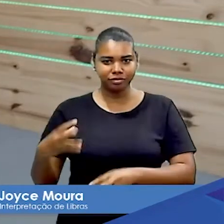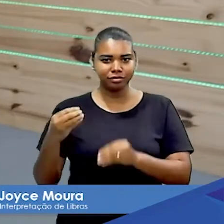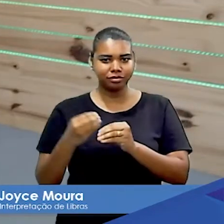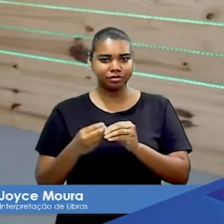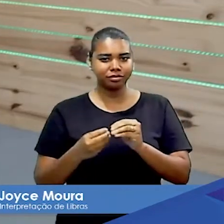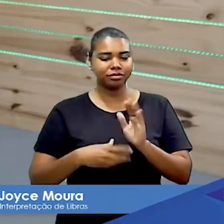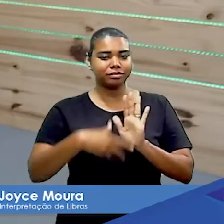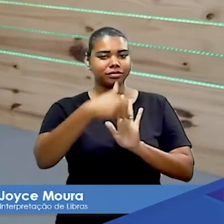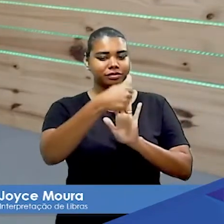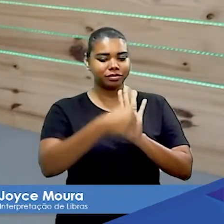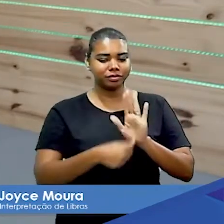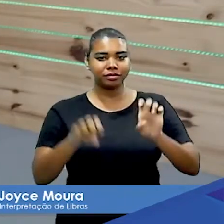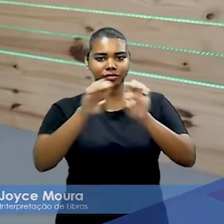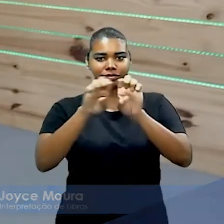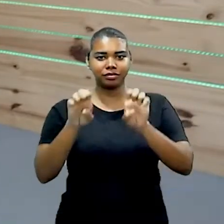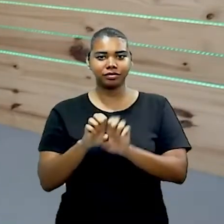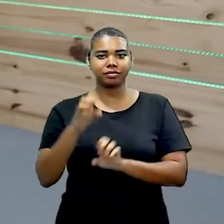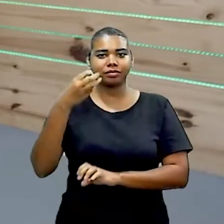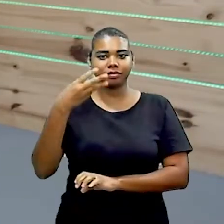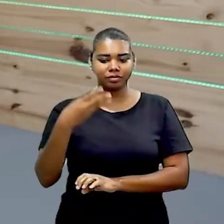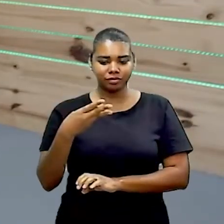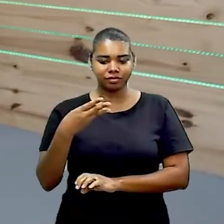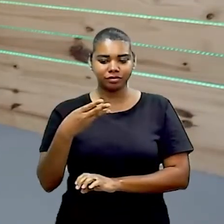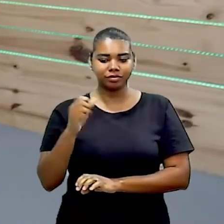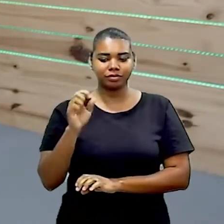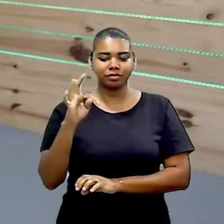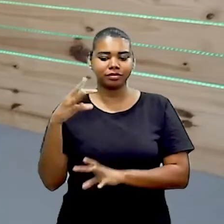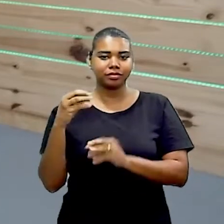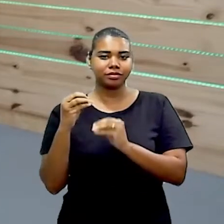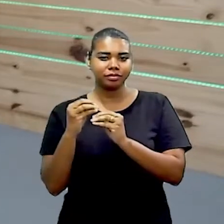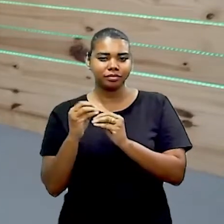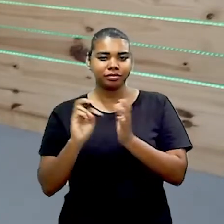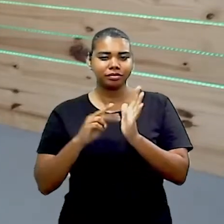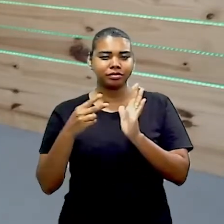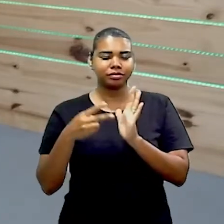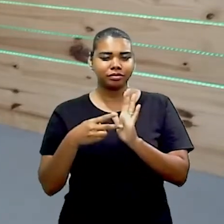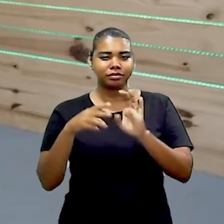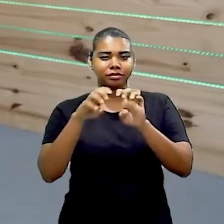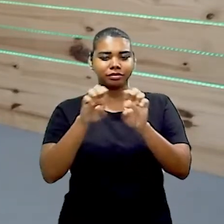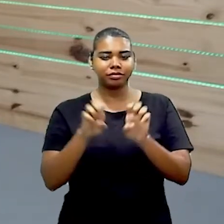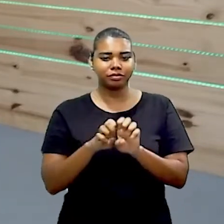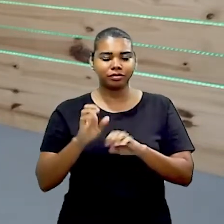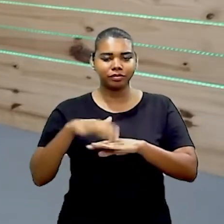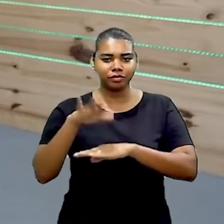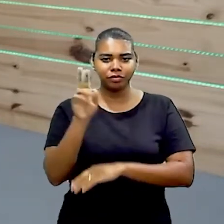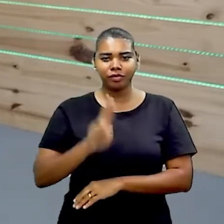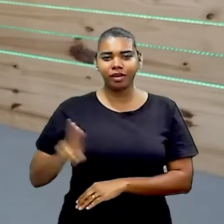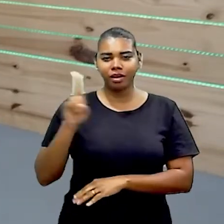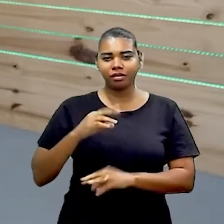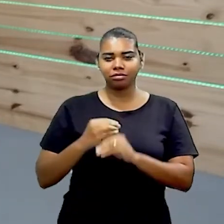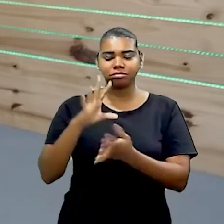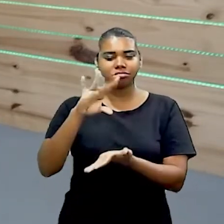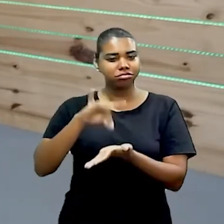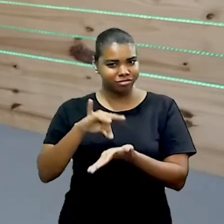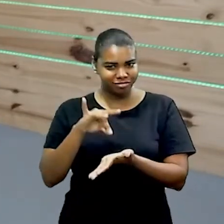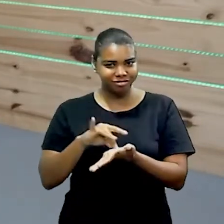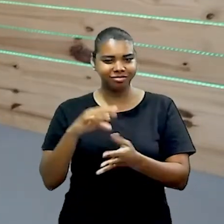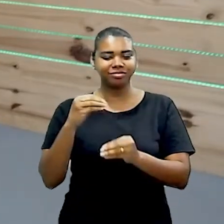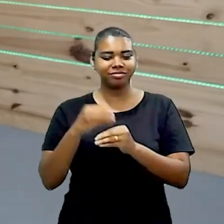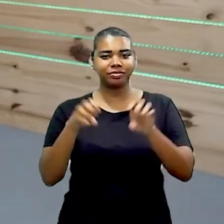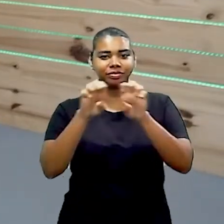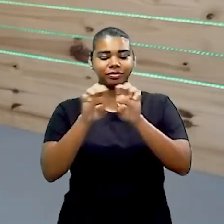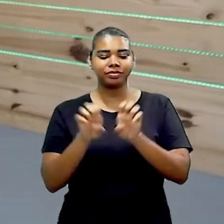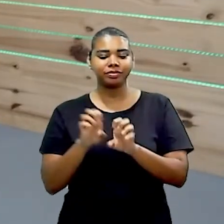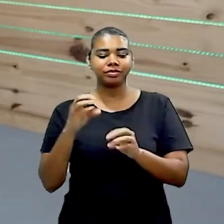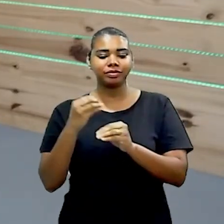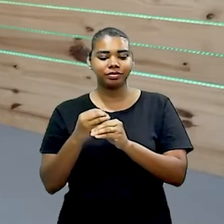roteiro, a estrutura de 3 atos e a de 5 atos, que são estruturas mais usadas. Na verdade, a estrutura de 3